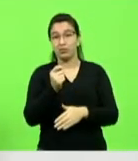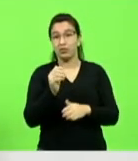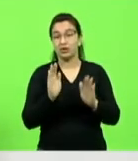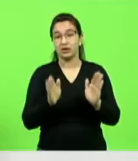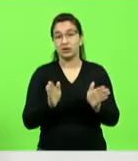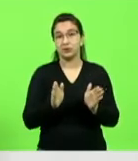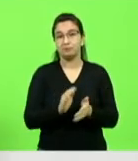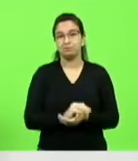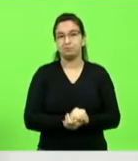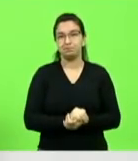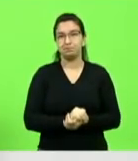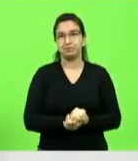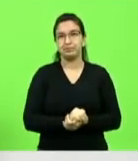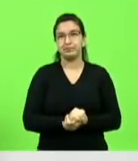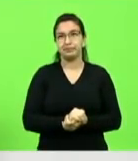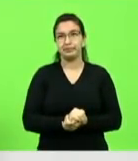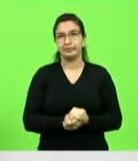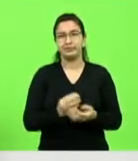Não é possível